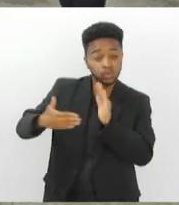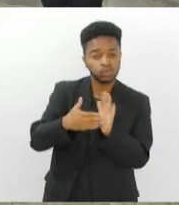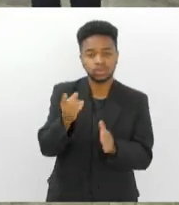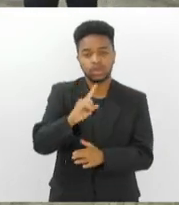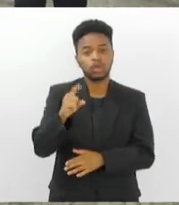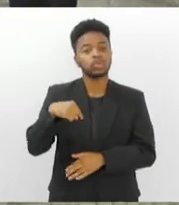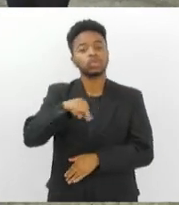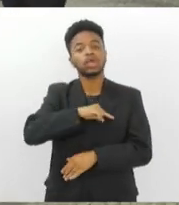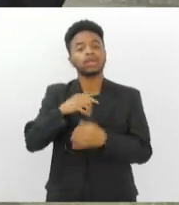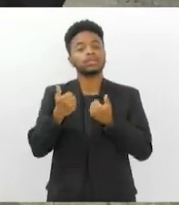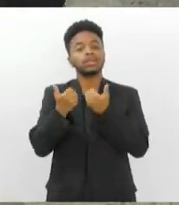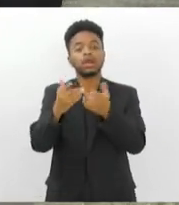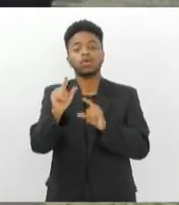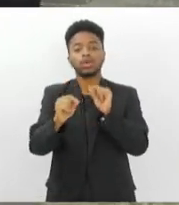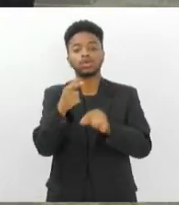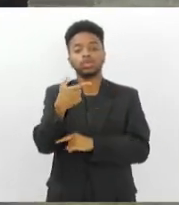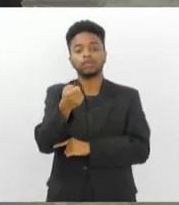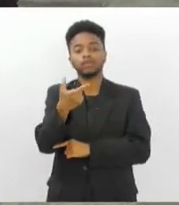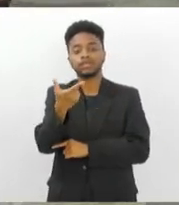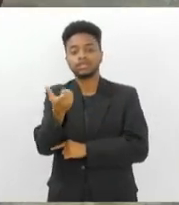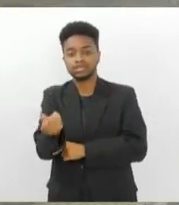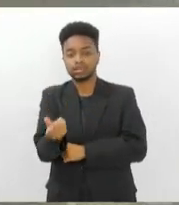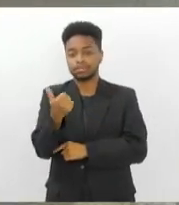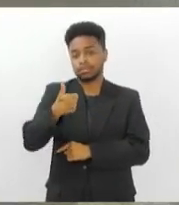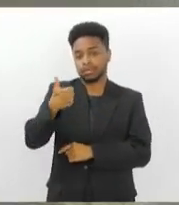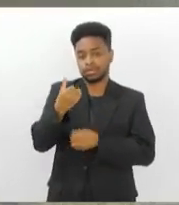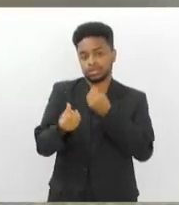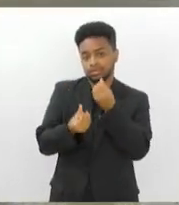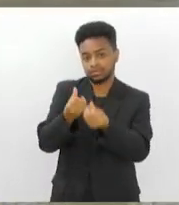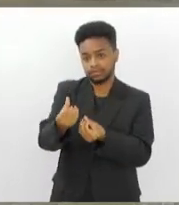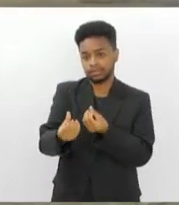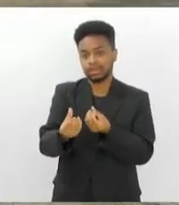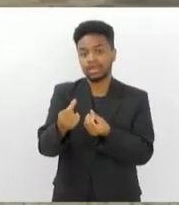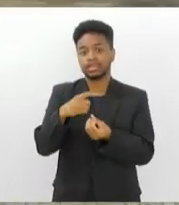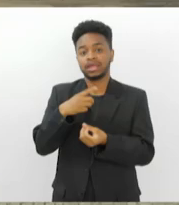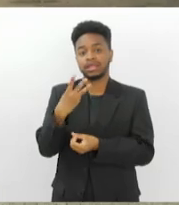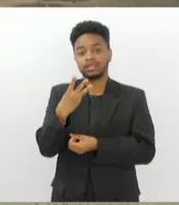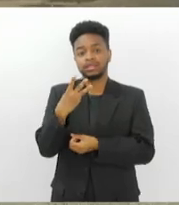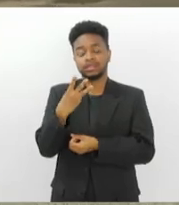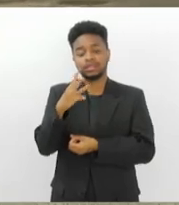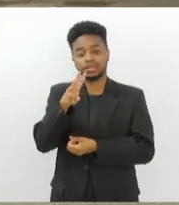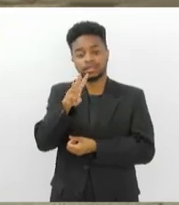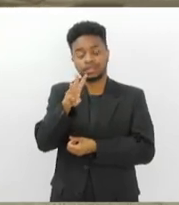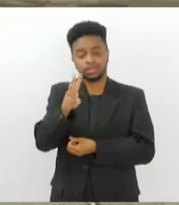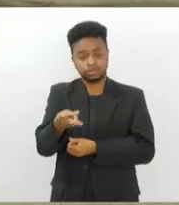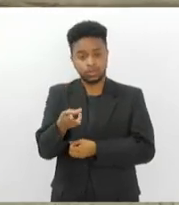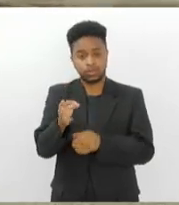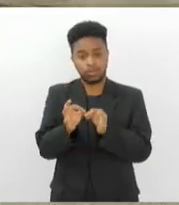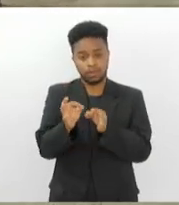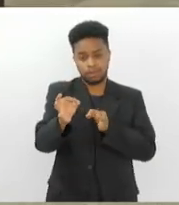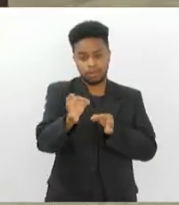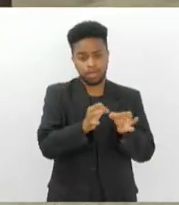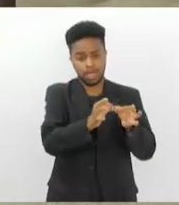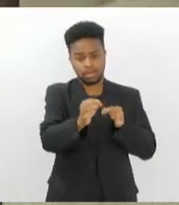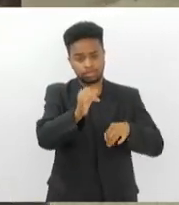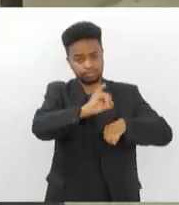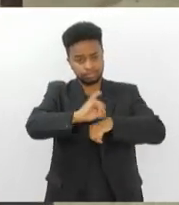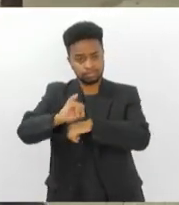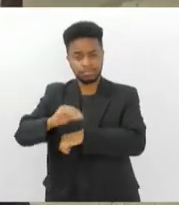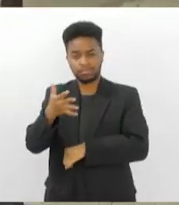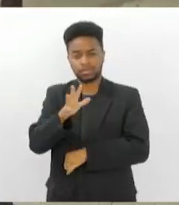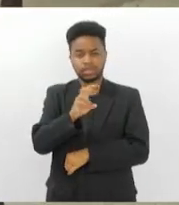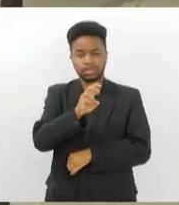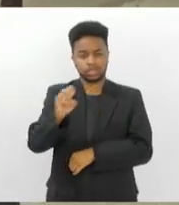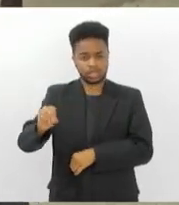oferecer para 2026, no primeiro semestre? 3 mil metros de área expositiva, mas em um tom de 500 metros quadrados,